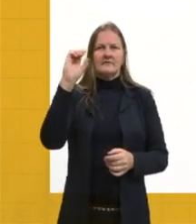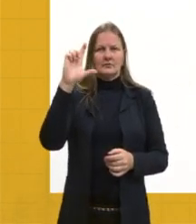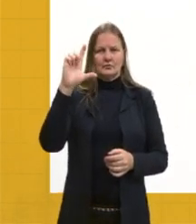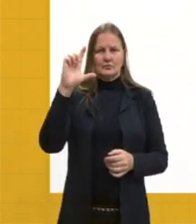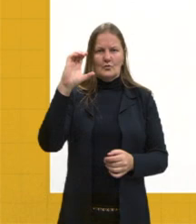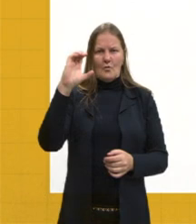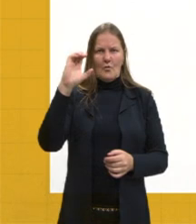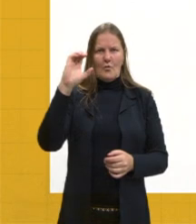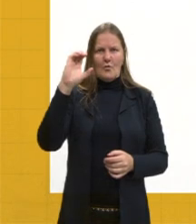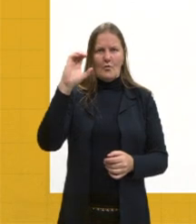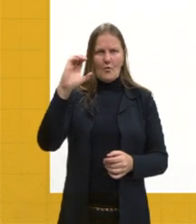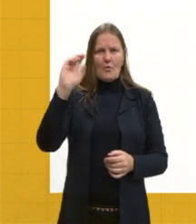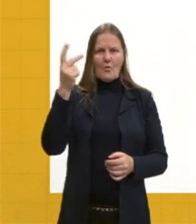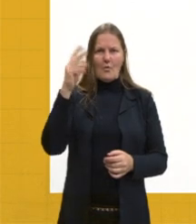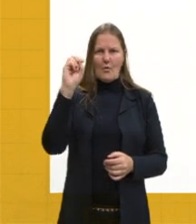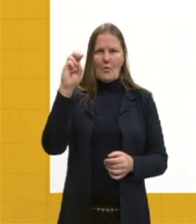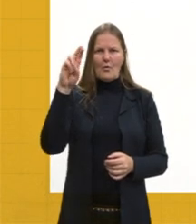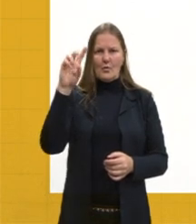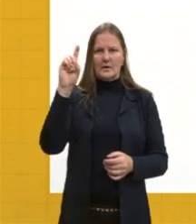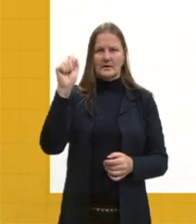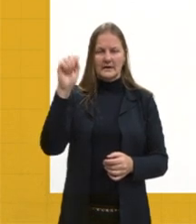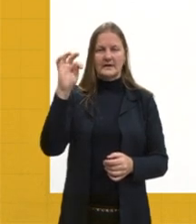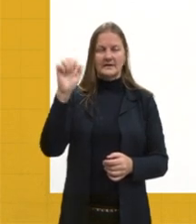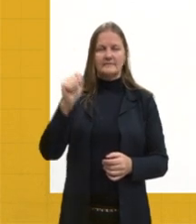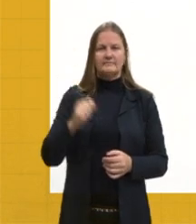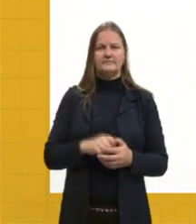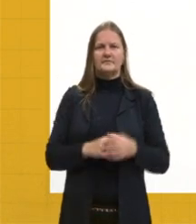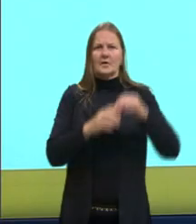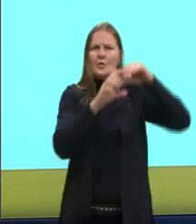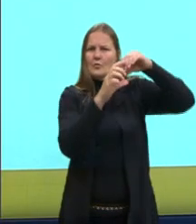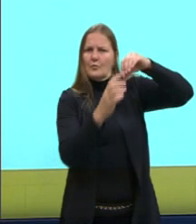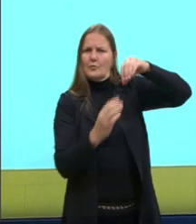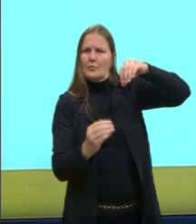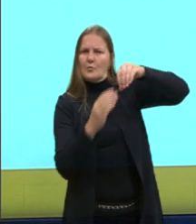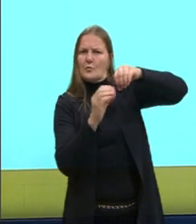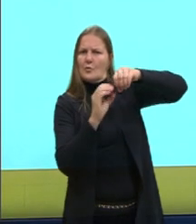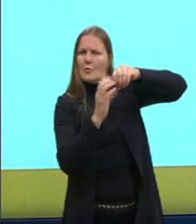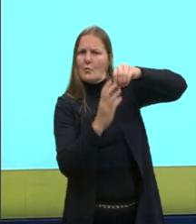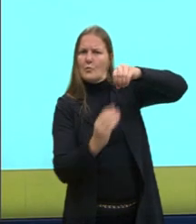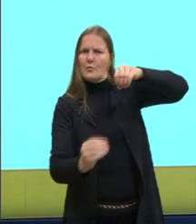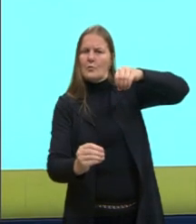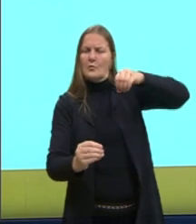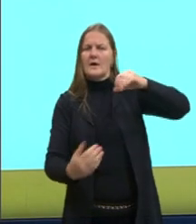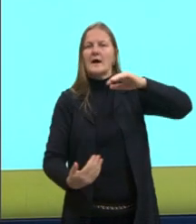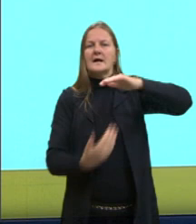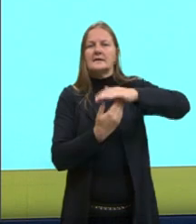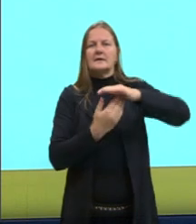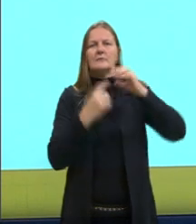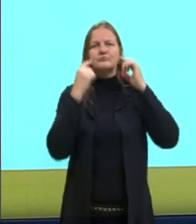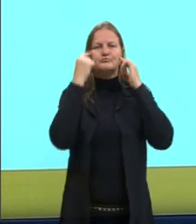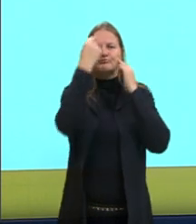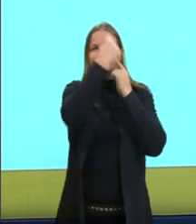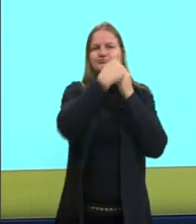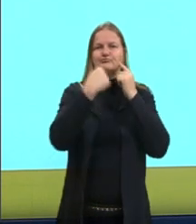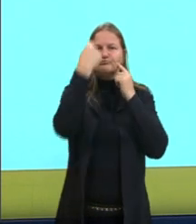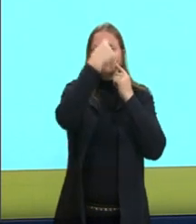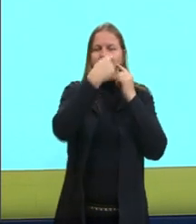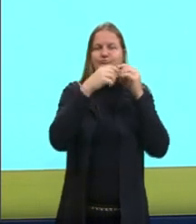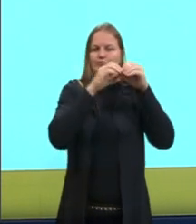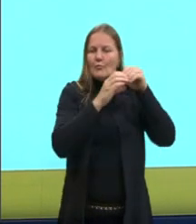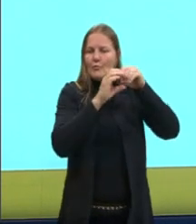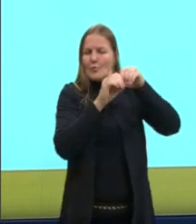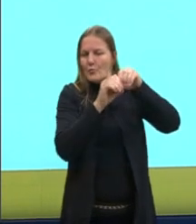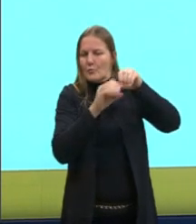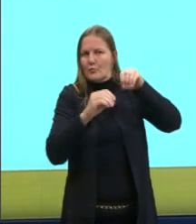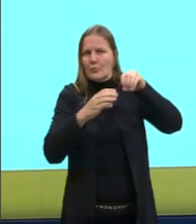até a região do rostro, que é a região anterior, tá? Então, essa notocorda, vai